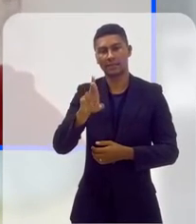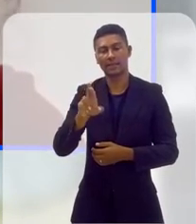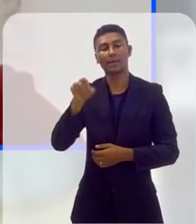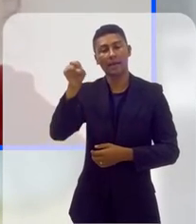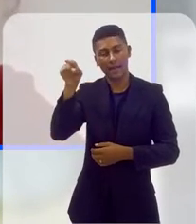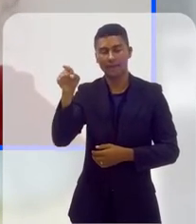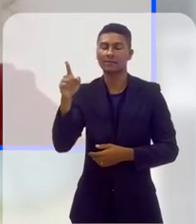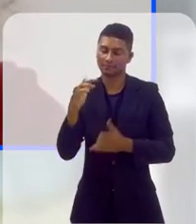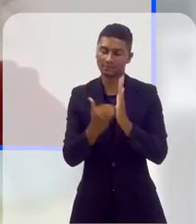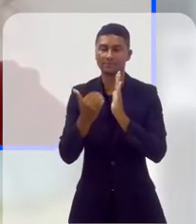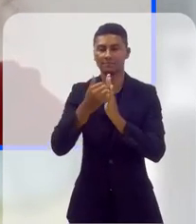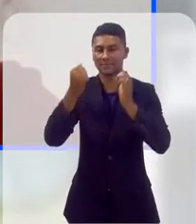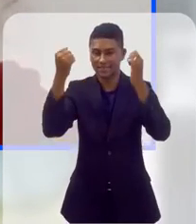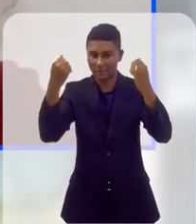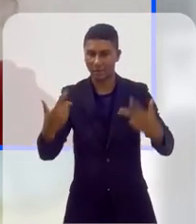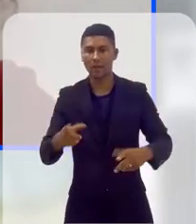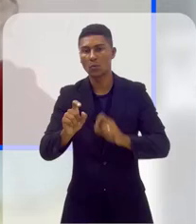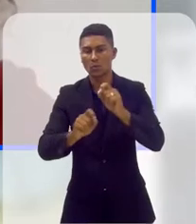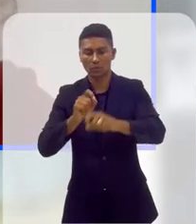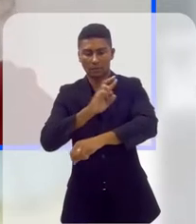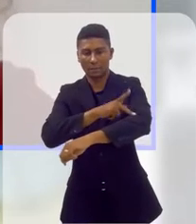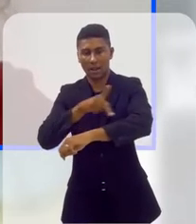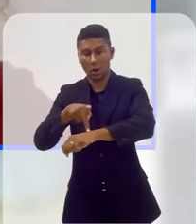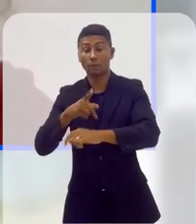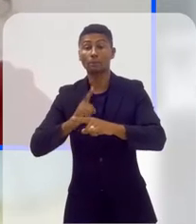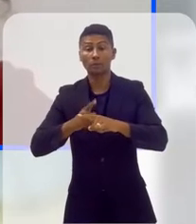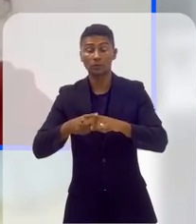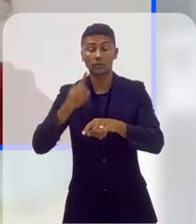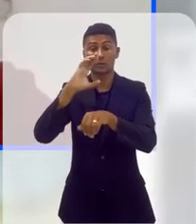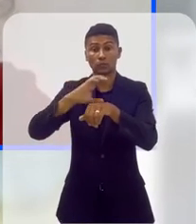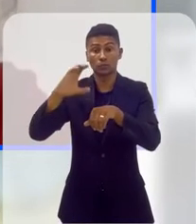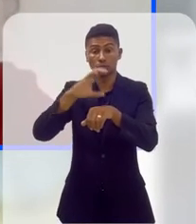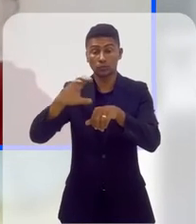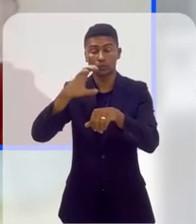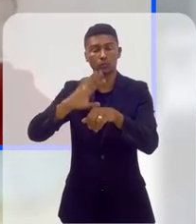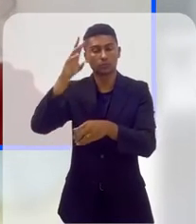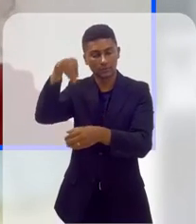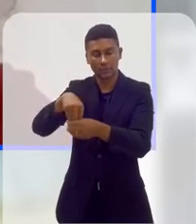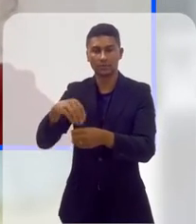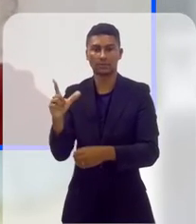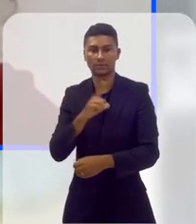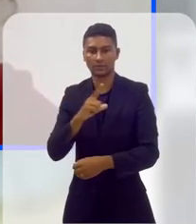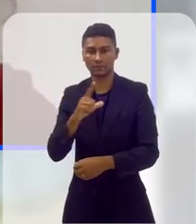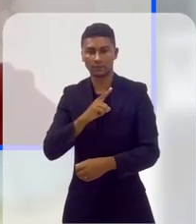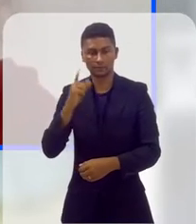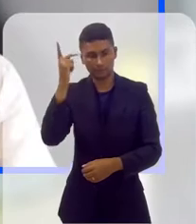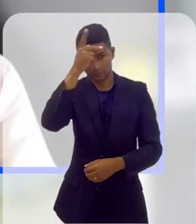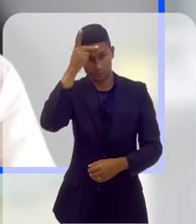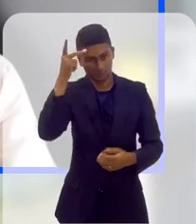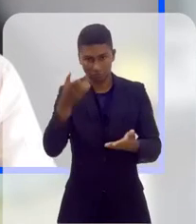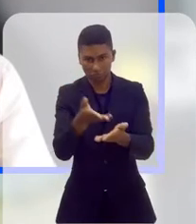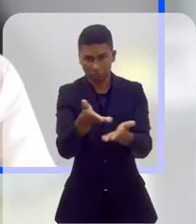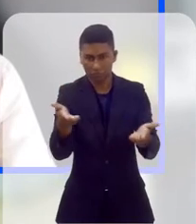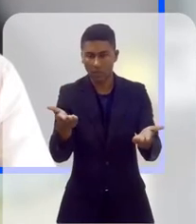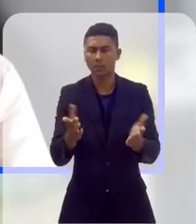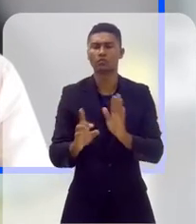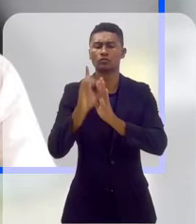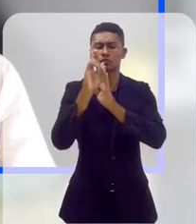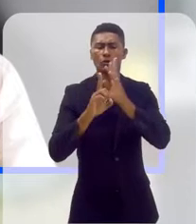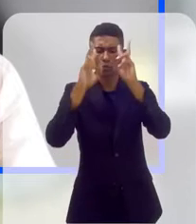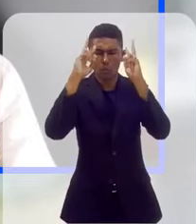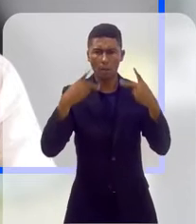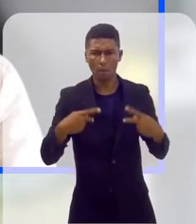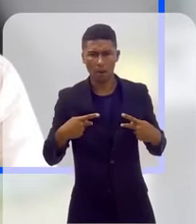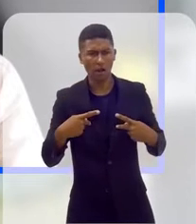indicada para explicar as questões pedagógicas, porque nós também temos cursos, cursos de formação para defensores e